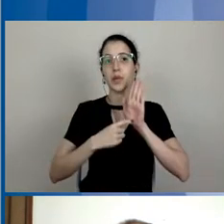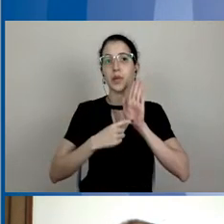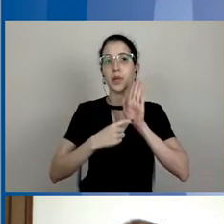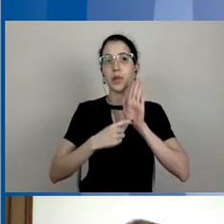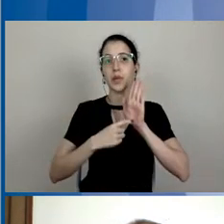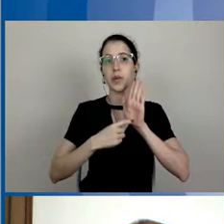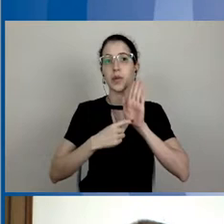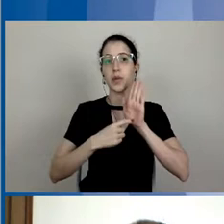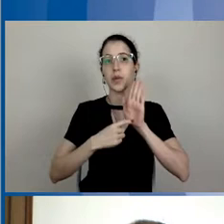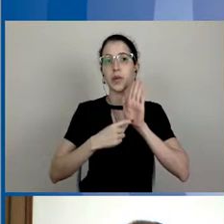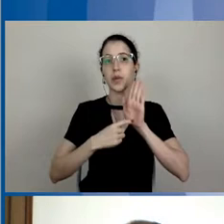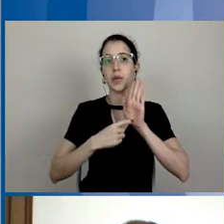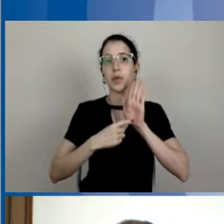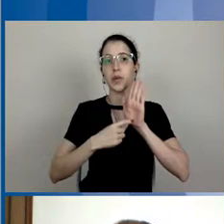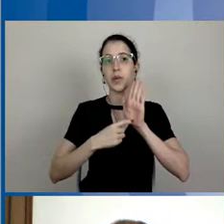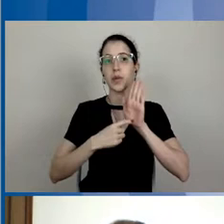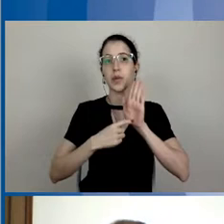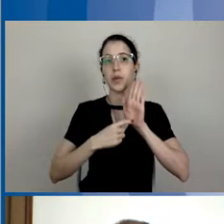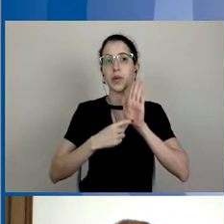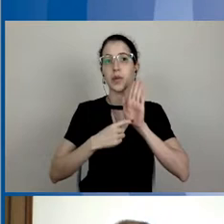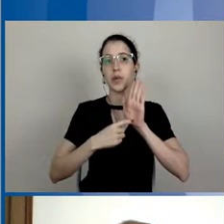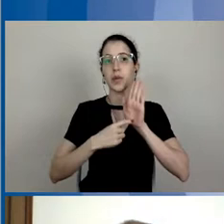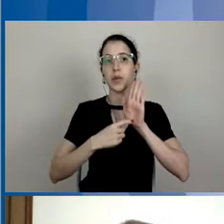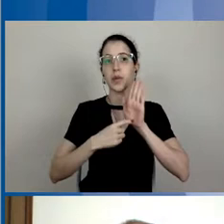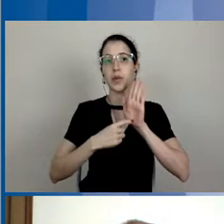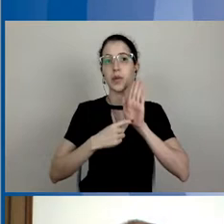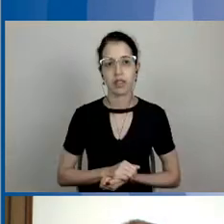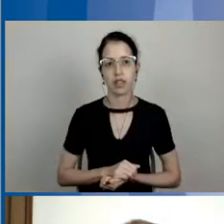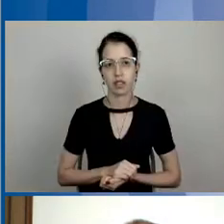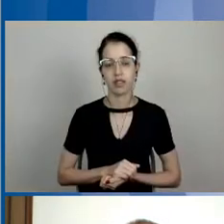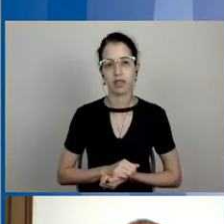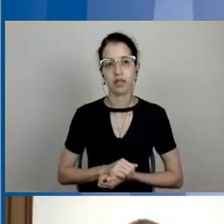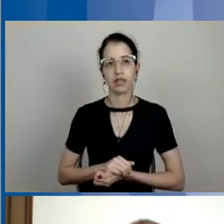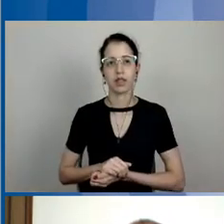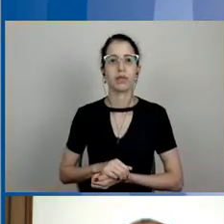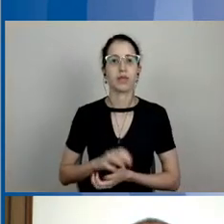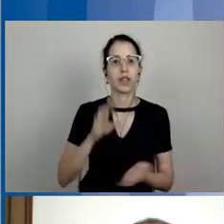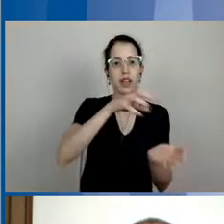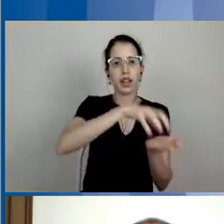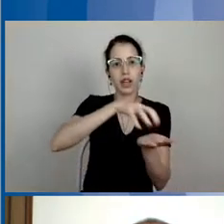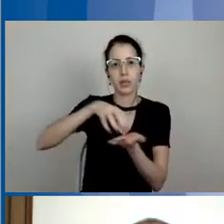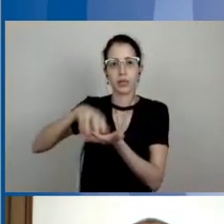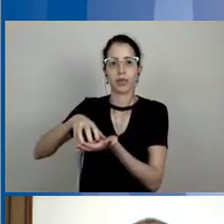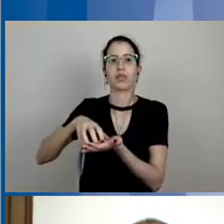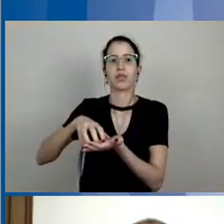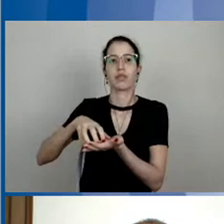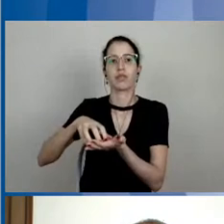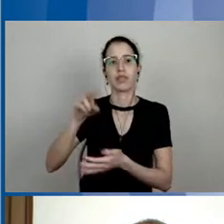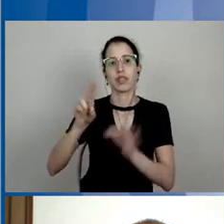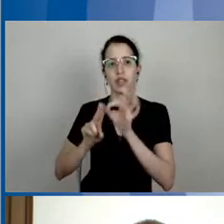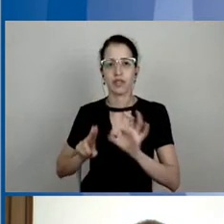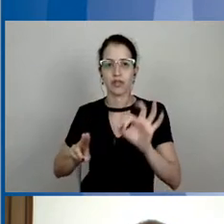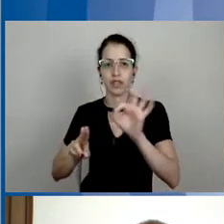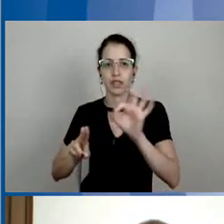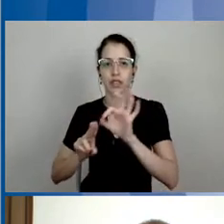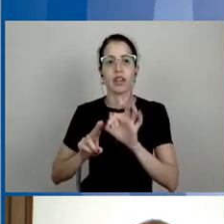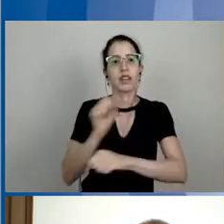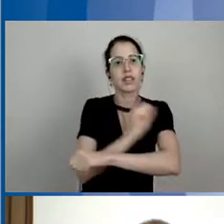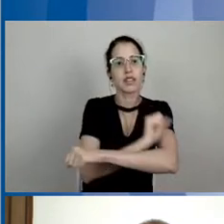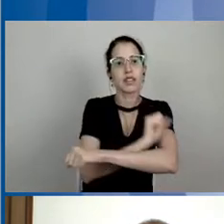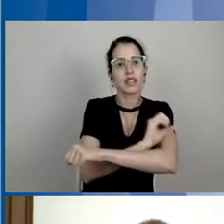Sorocaba, Araras, Buri, Campinas de Monte Alegre, São Carlos, onde nós temos campos da UFSCar, então a gente vê em Sorocaba a mesma coisa,